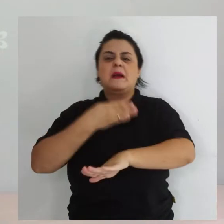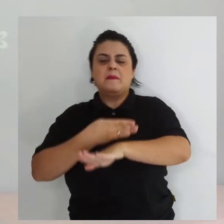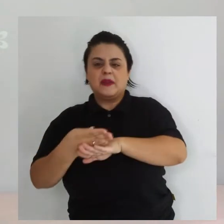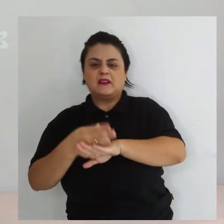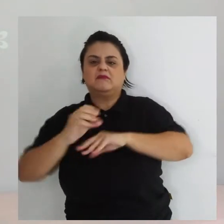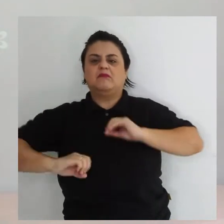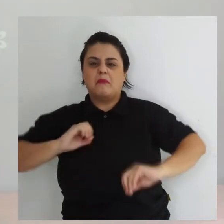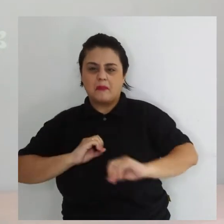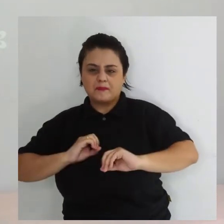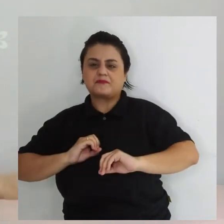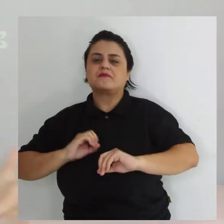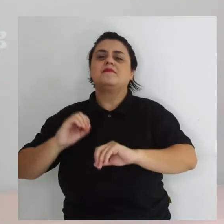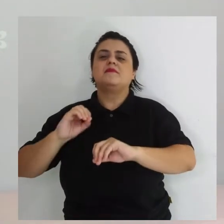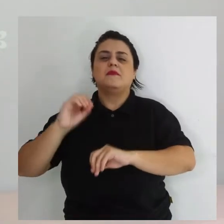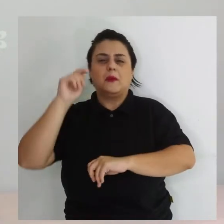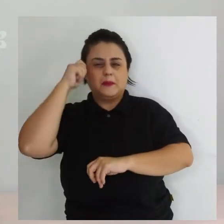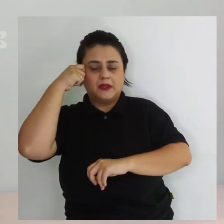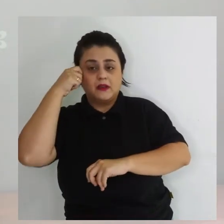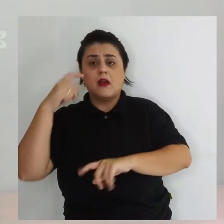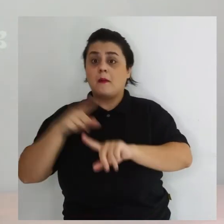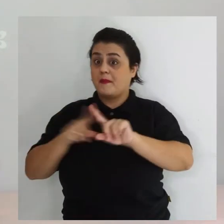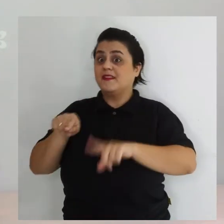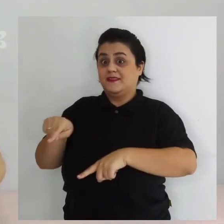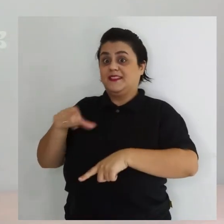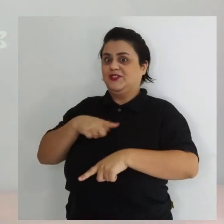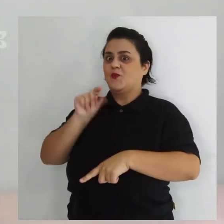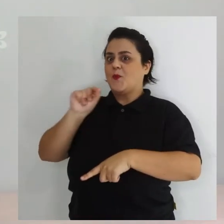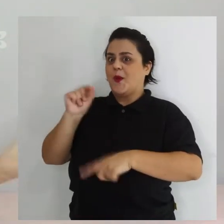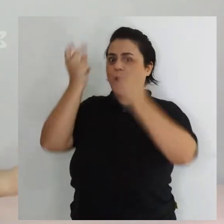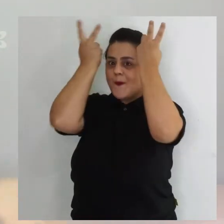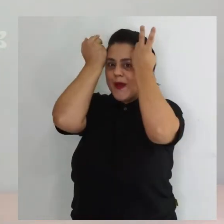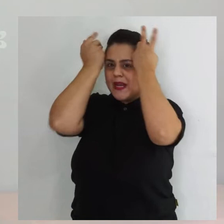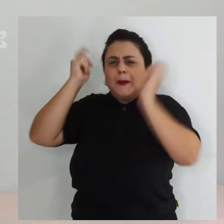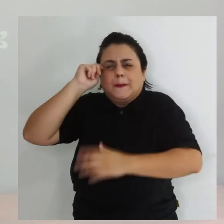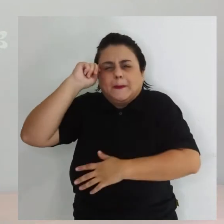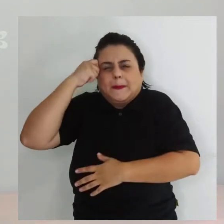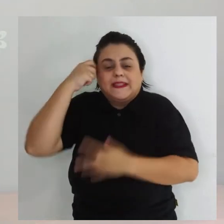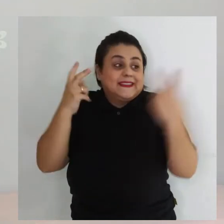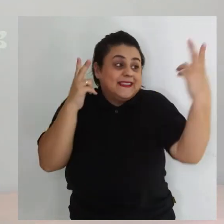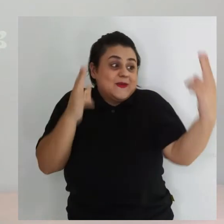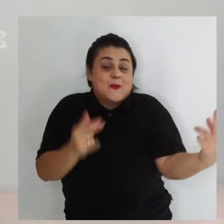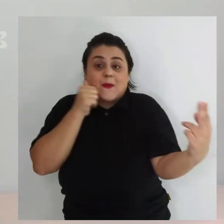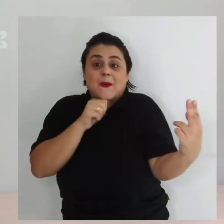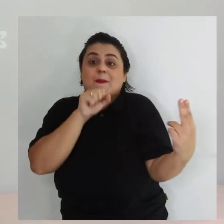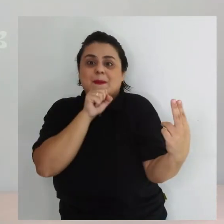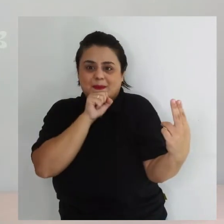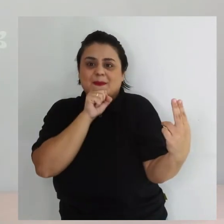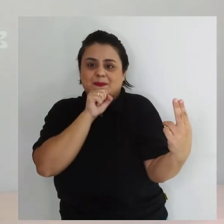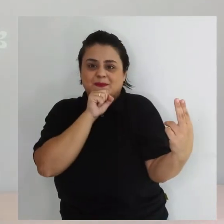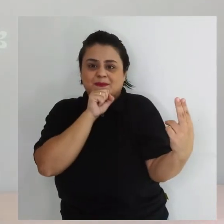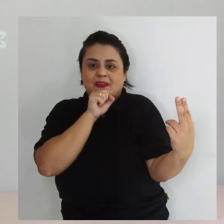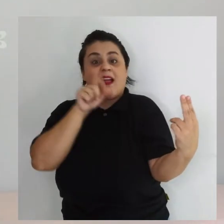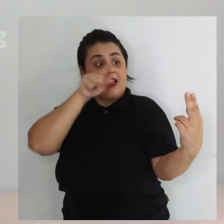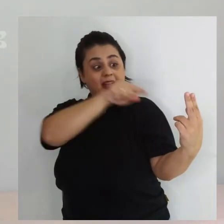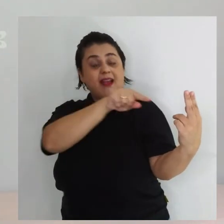preto, preto malhado de branco, e até uma coelha bem pretinha, como a mãe. Já se sabe.